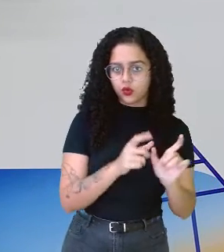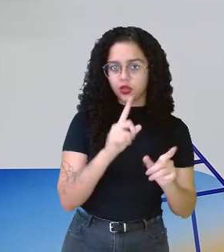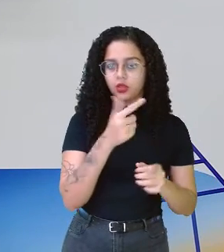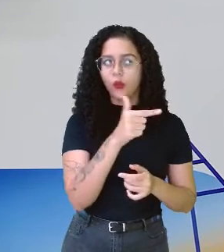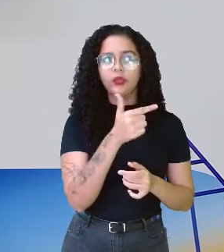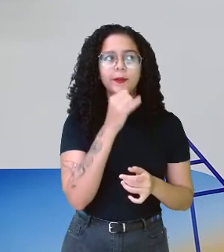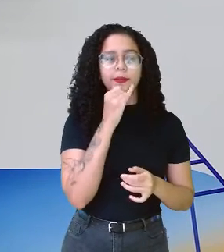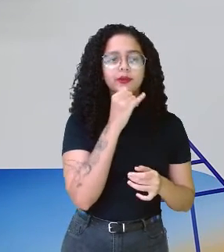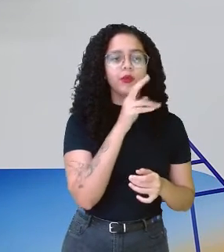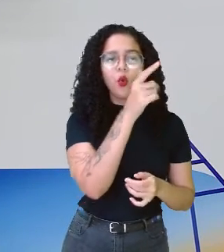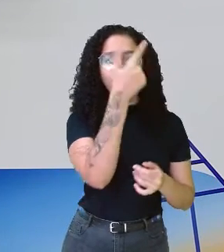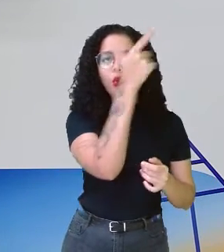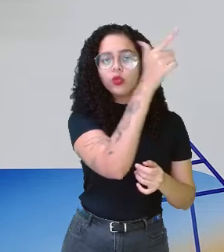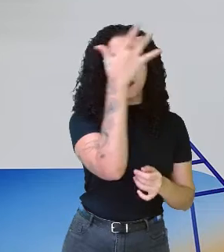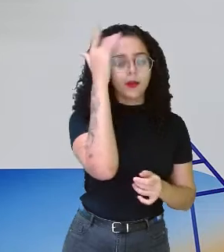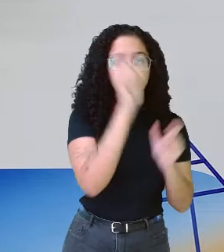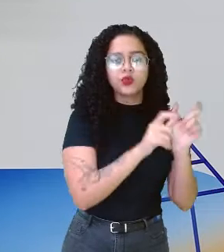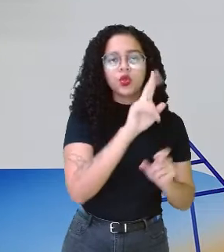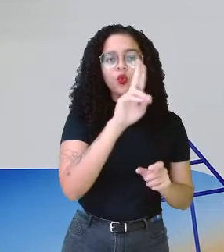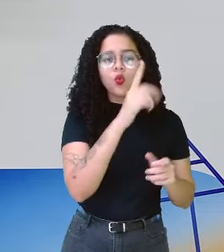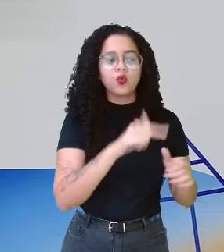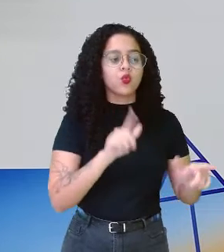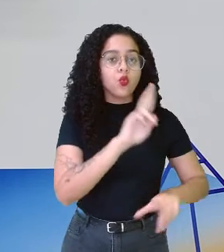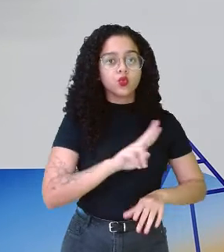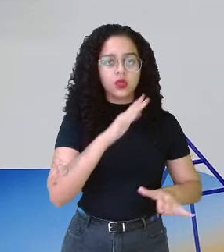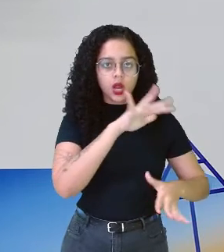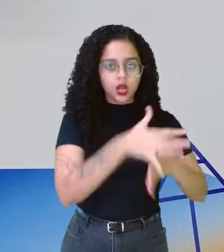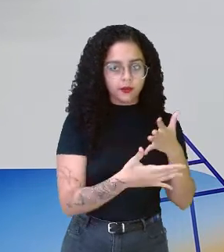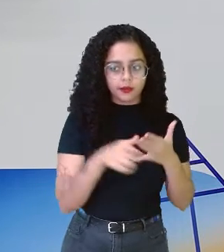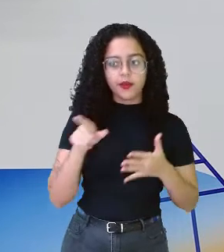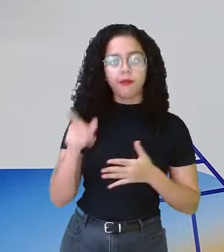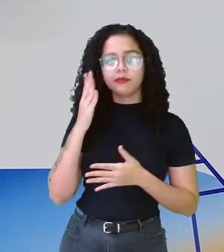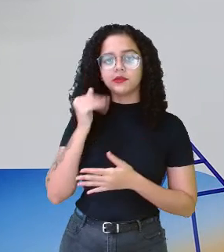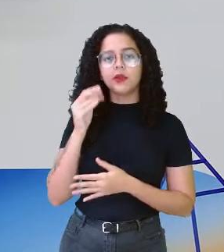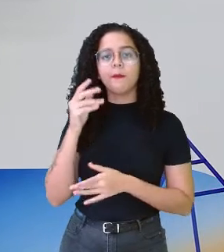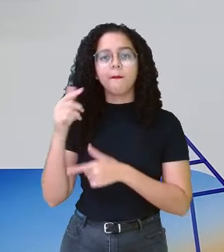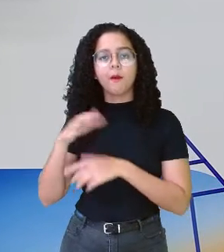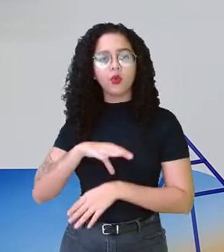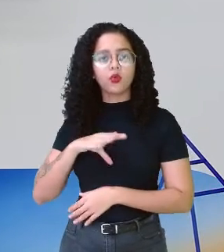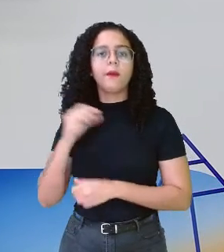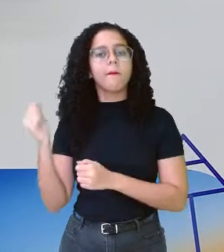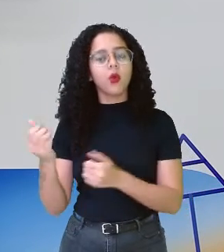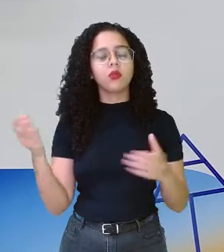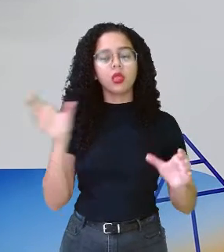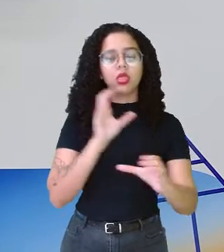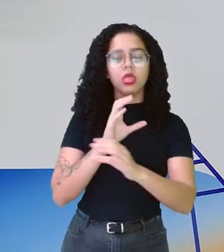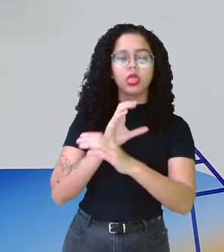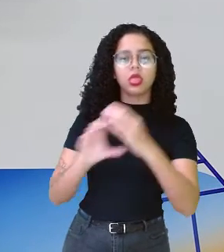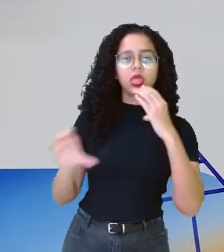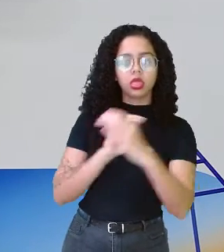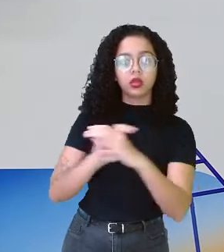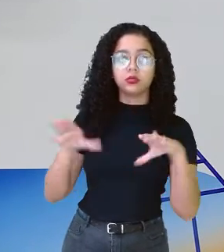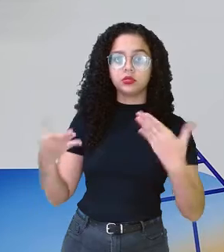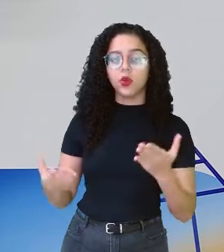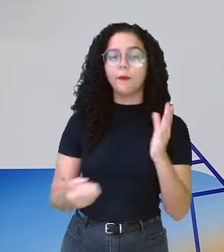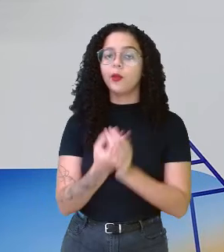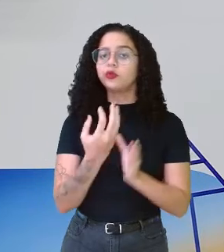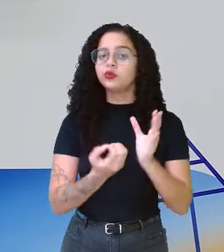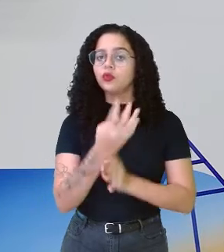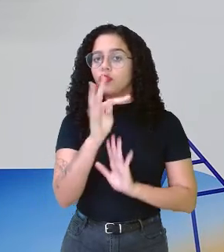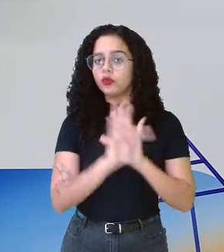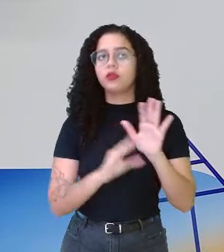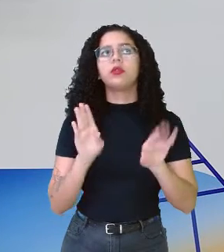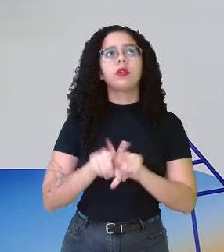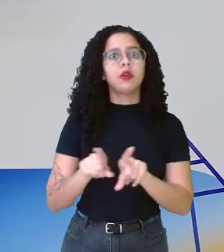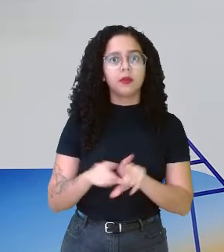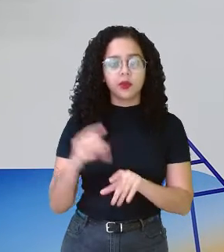e para o futuro dele na vida e no trabalho. A produção textual também é importante. Então, ali com o uso da